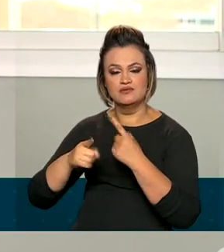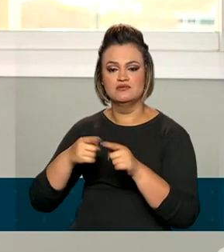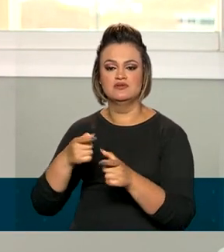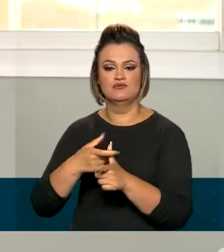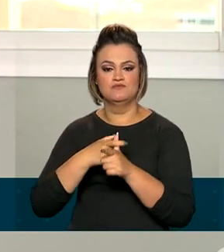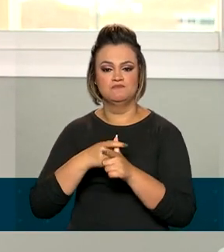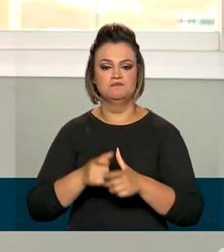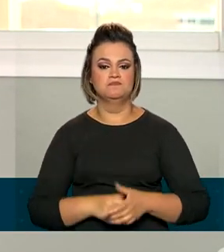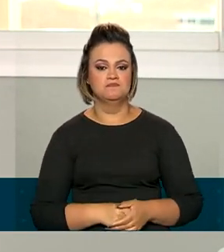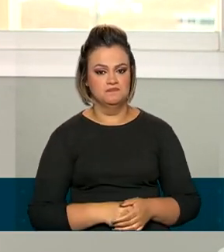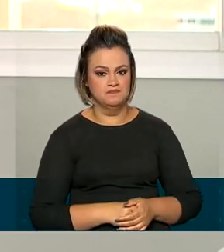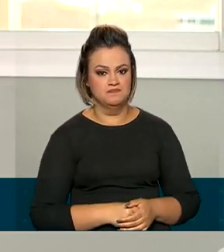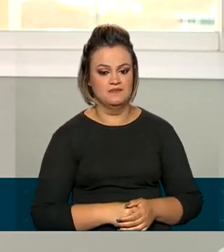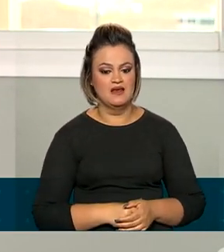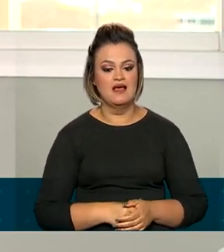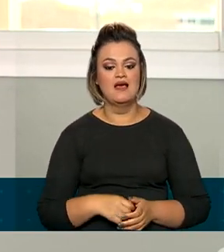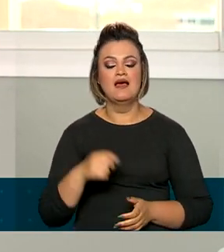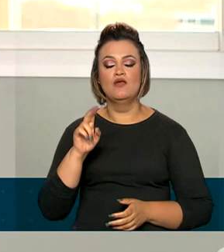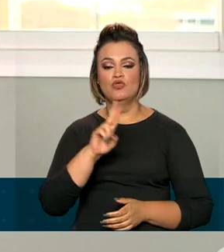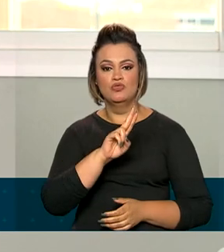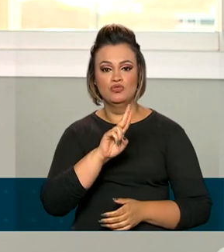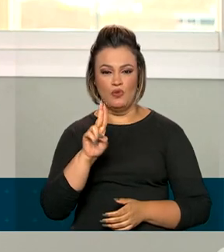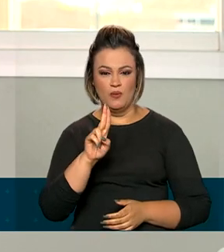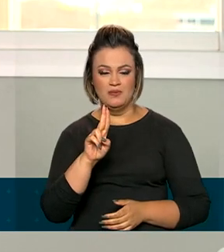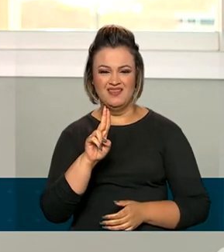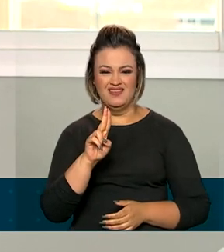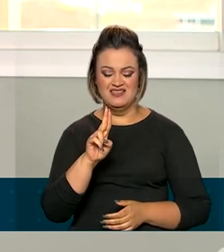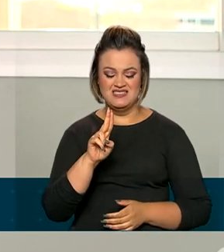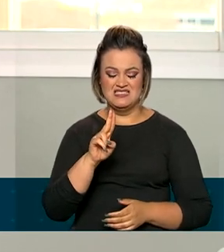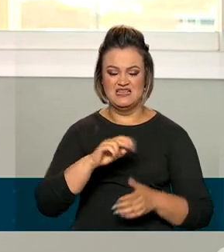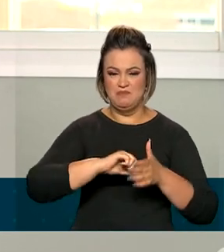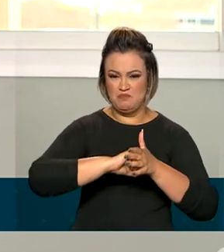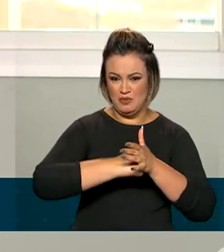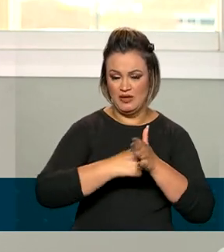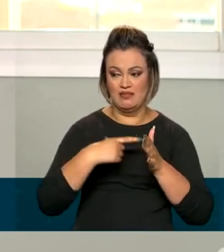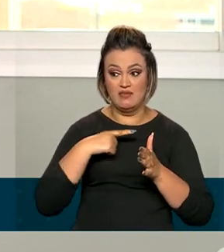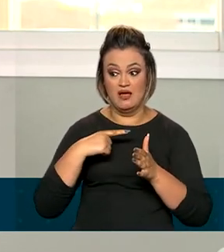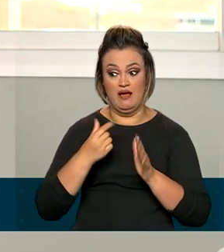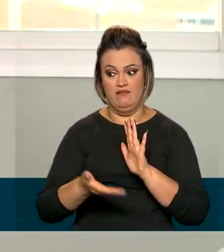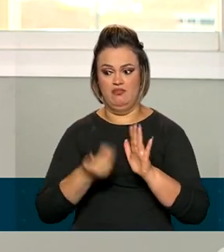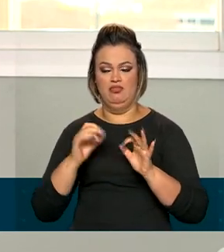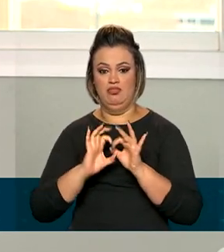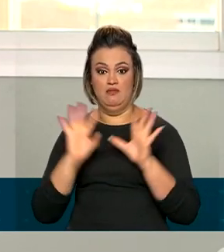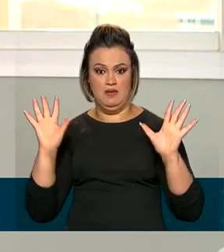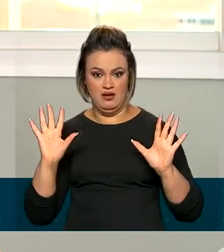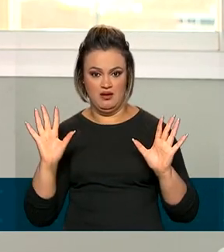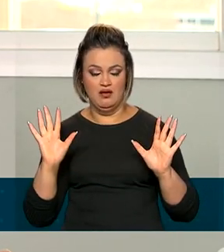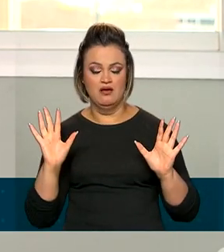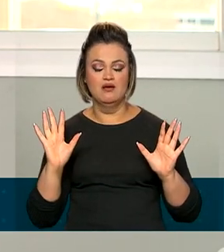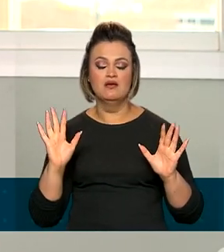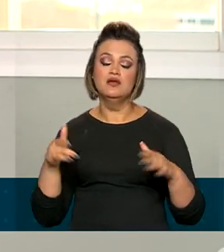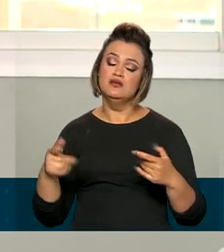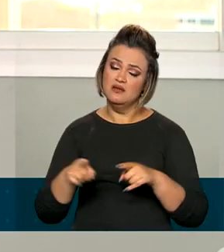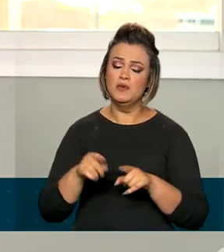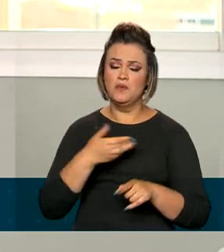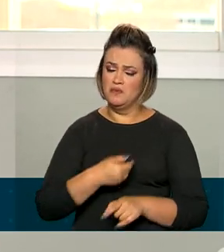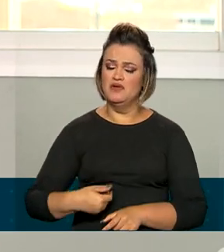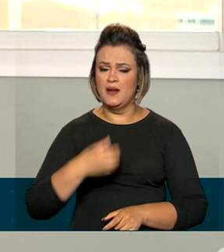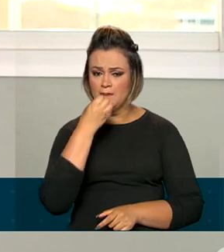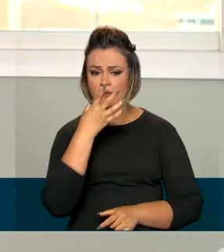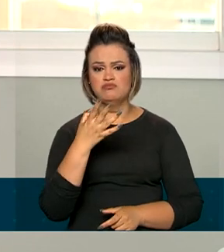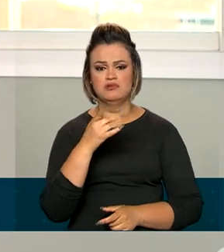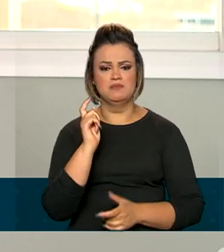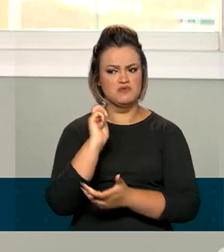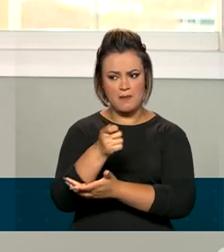das dívidas. Eles terem seus nomes retirados dos cadastros restritivos de crédito e para o governo também, que